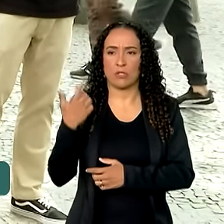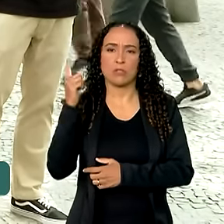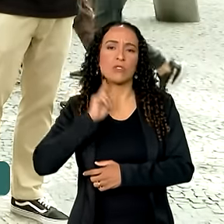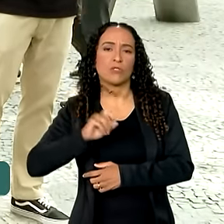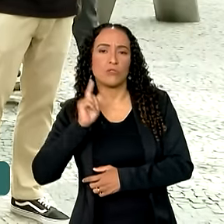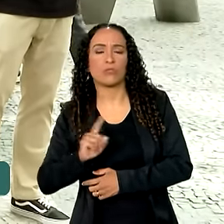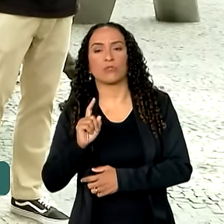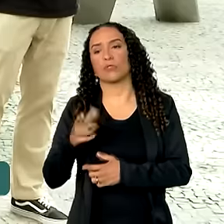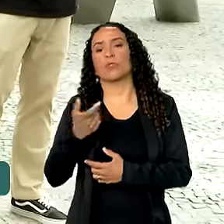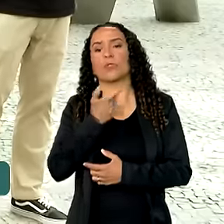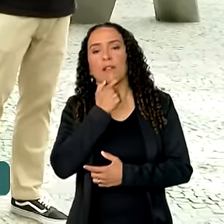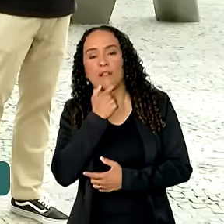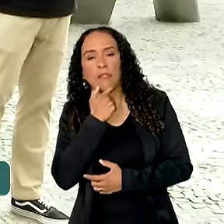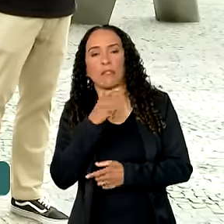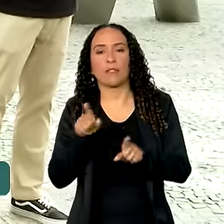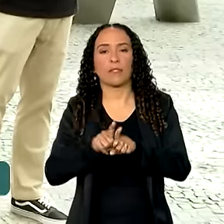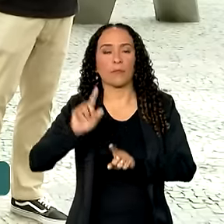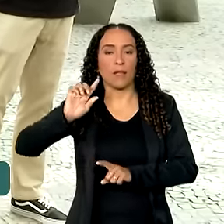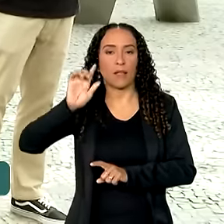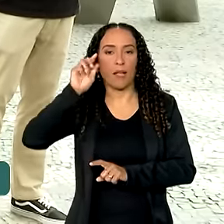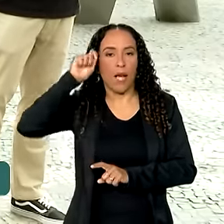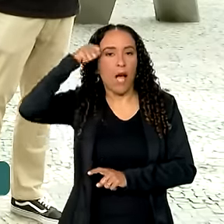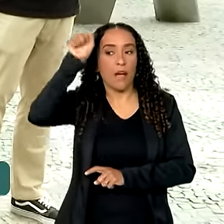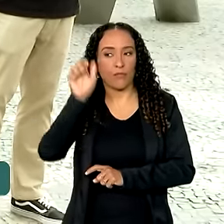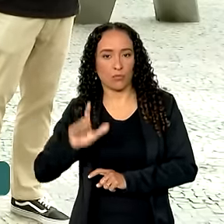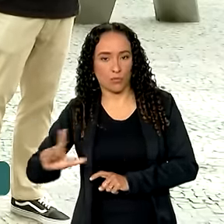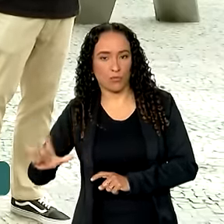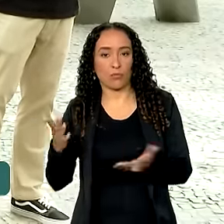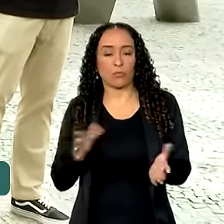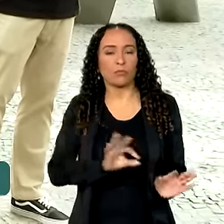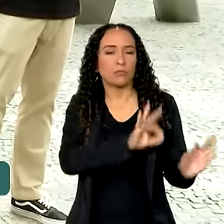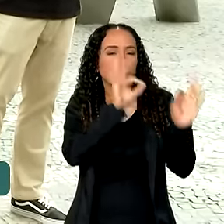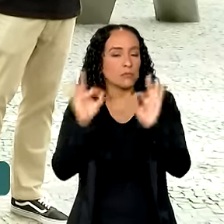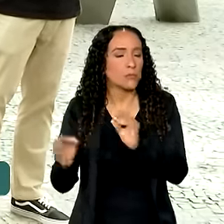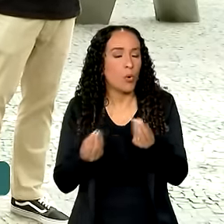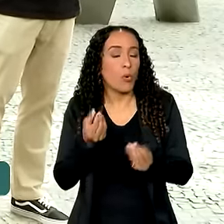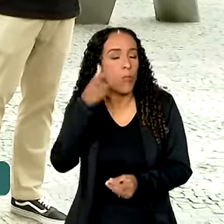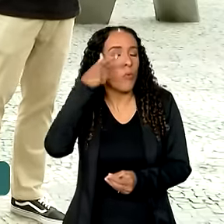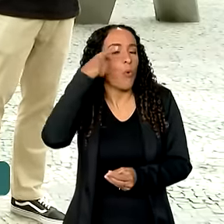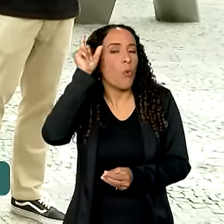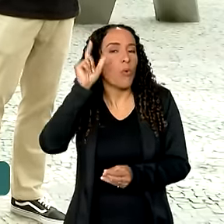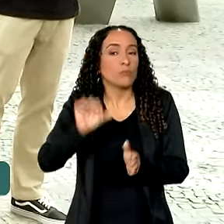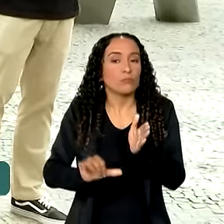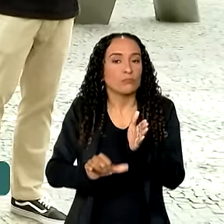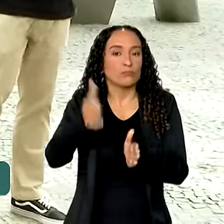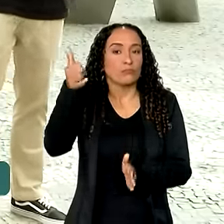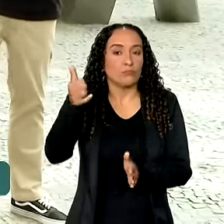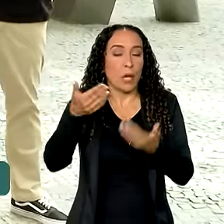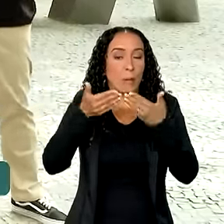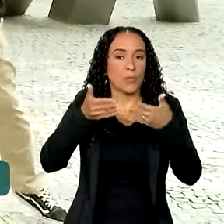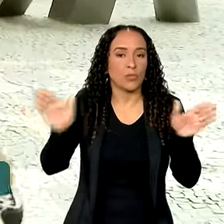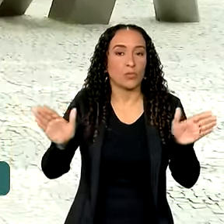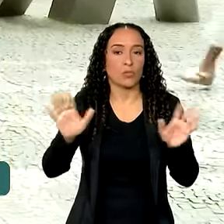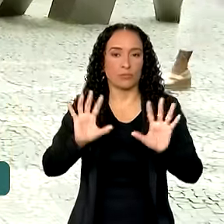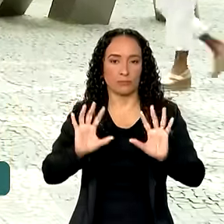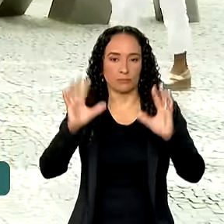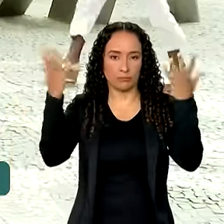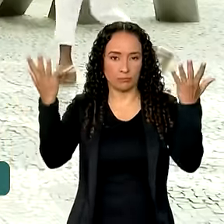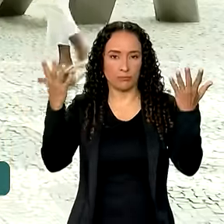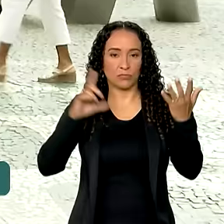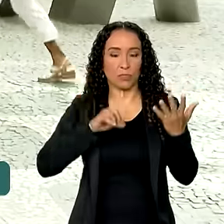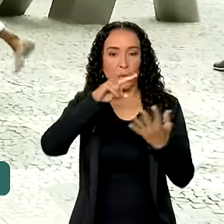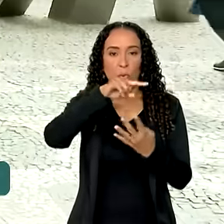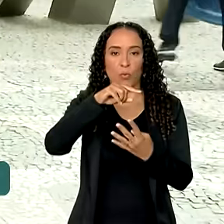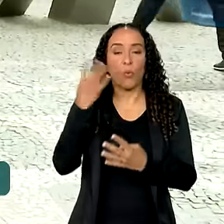Unidos, Inglaterra e a África do Sul. Agora vamos acompanhar, como foi ontem, no primeiro dia, abertura desse encontro, que durante